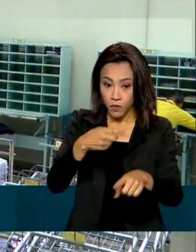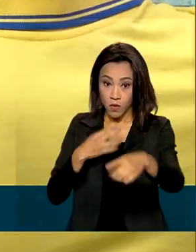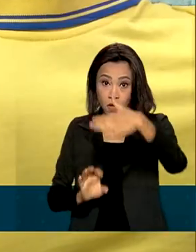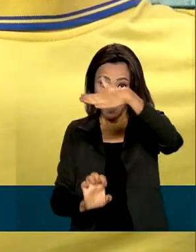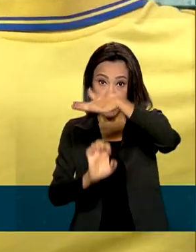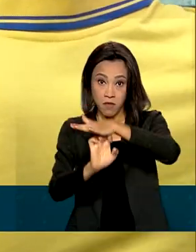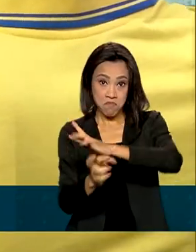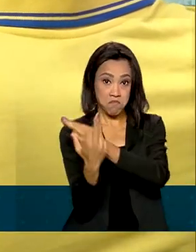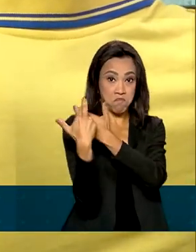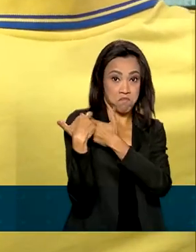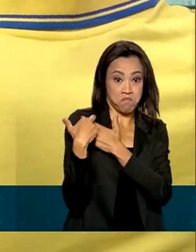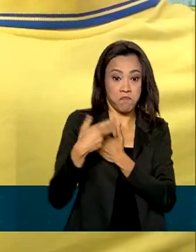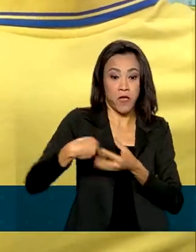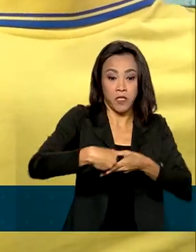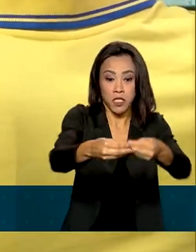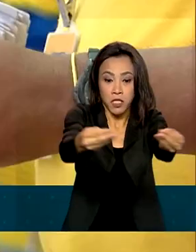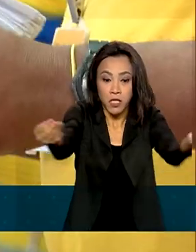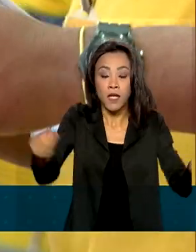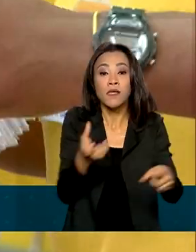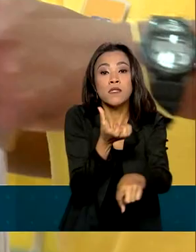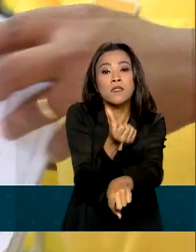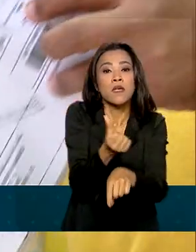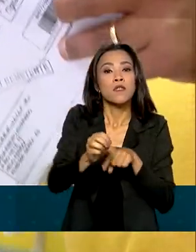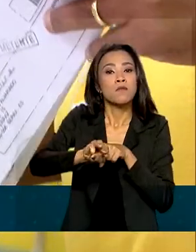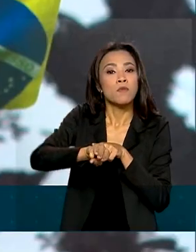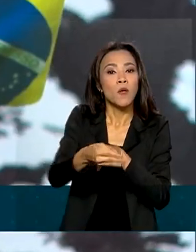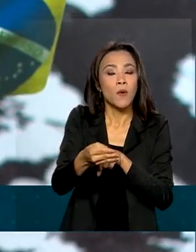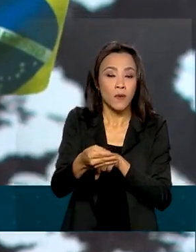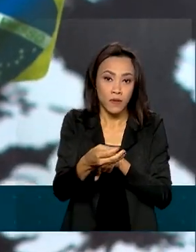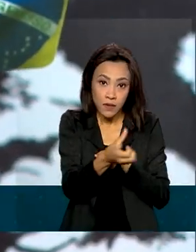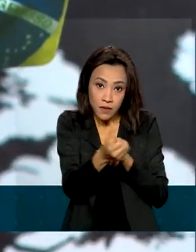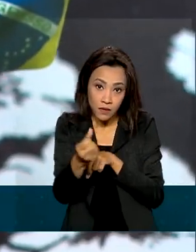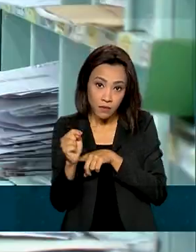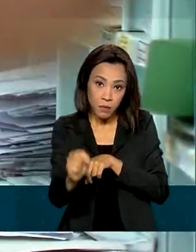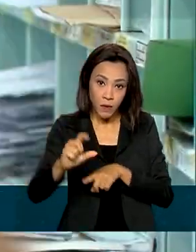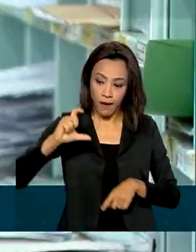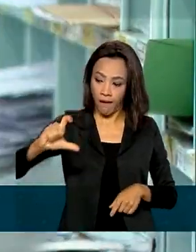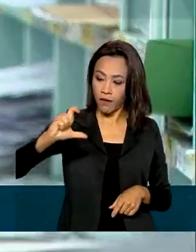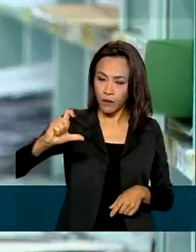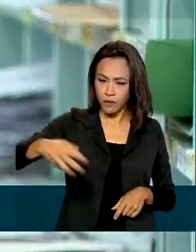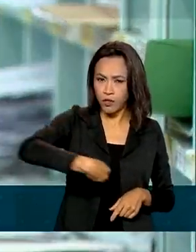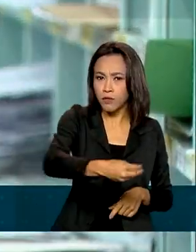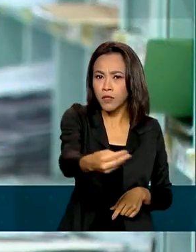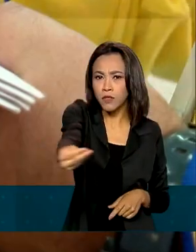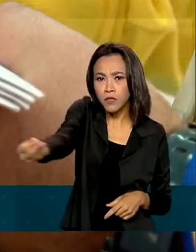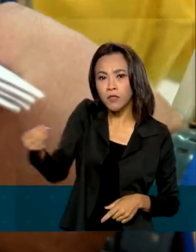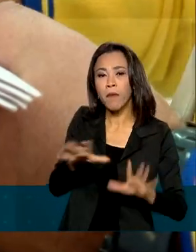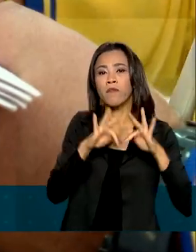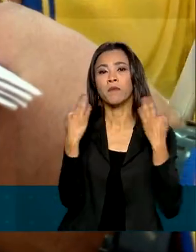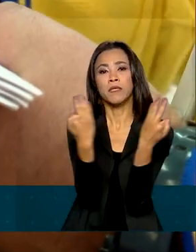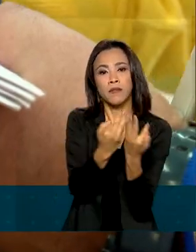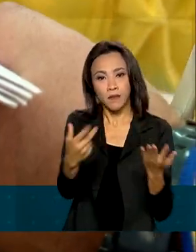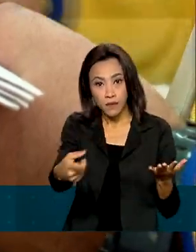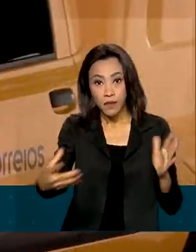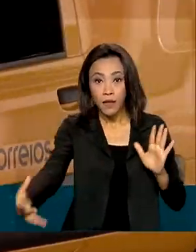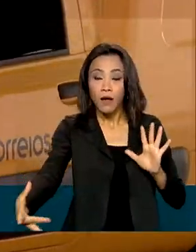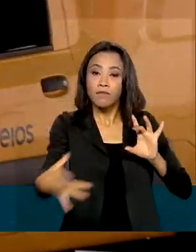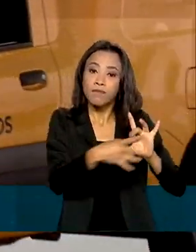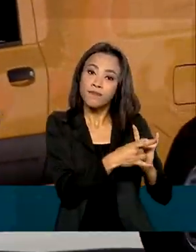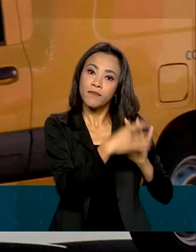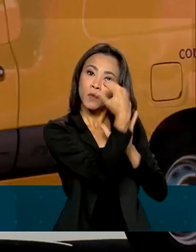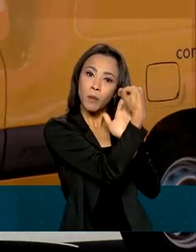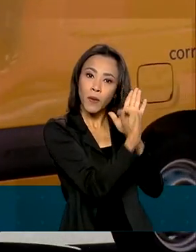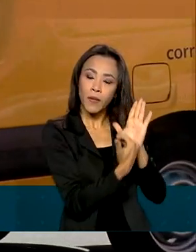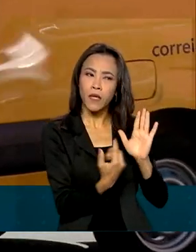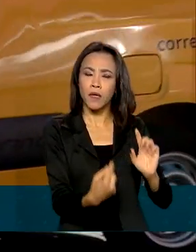distribuir 6 milhões e 600 mil cartões como este para famílias que ingressaram no programa a partir